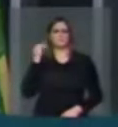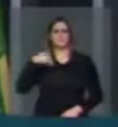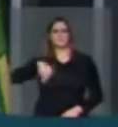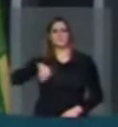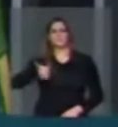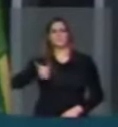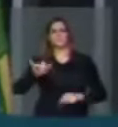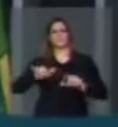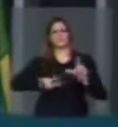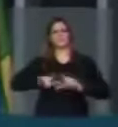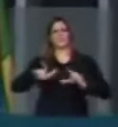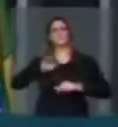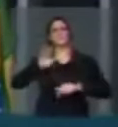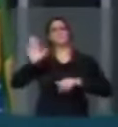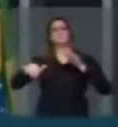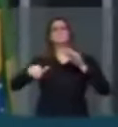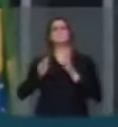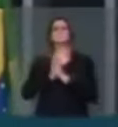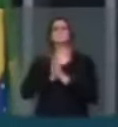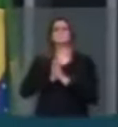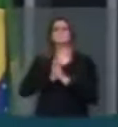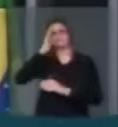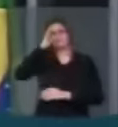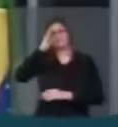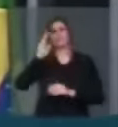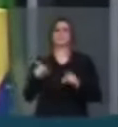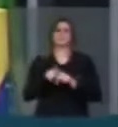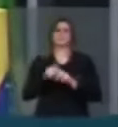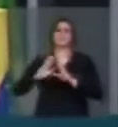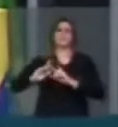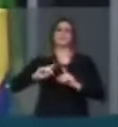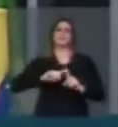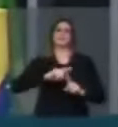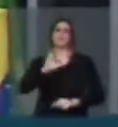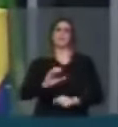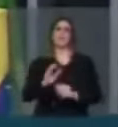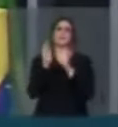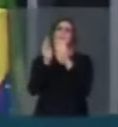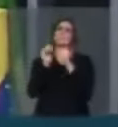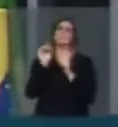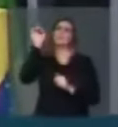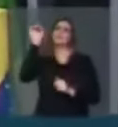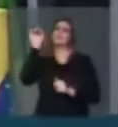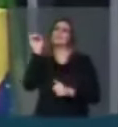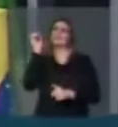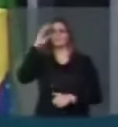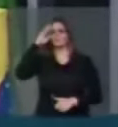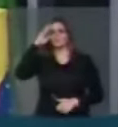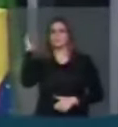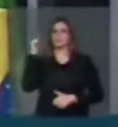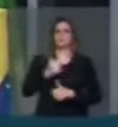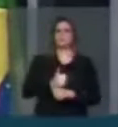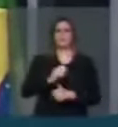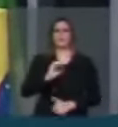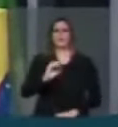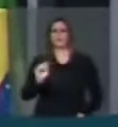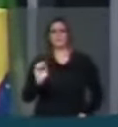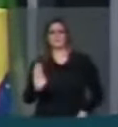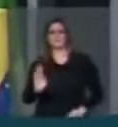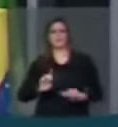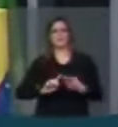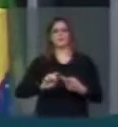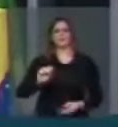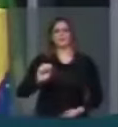clamava pelos militares. Toda a Igreja Católica pedia a Deus para que os militares assumissem. A UAB e ABI